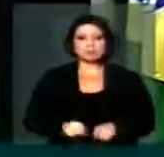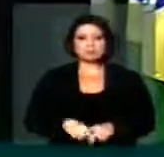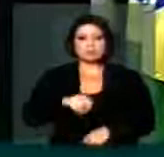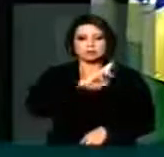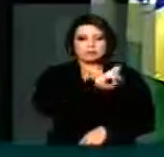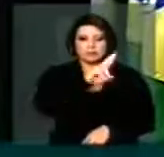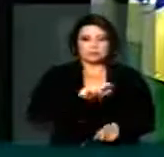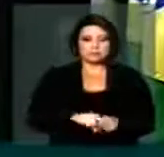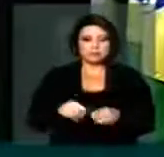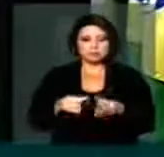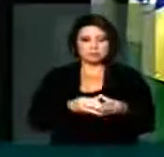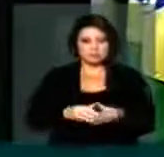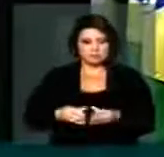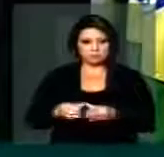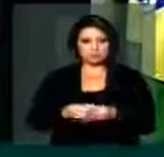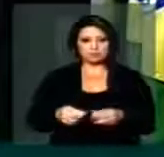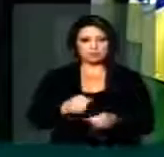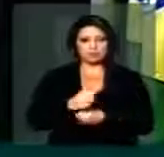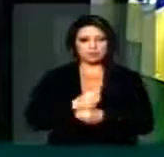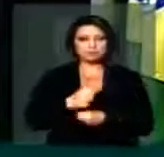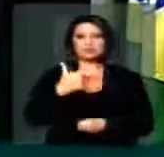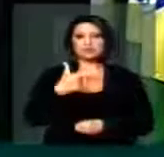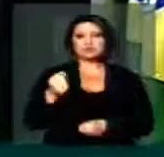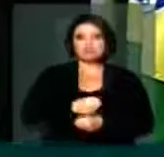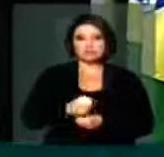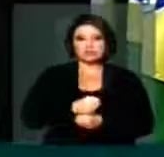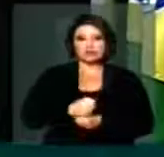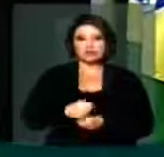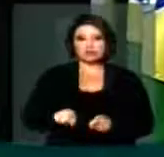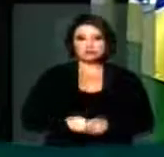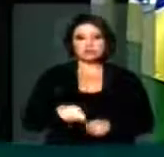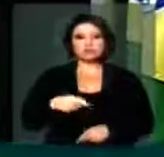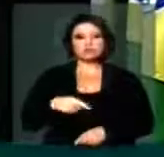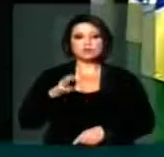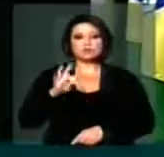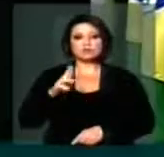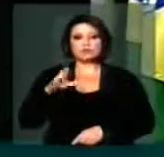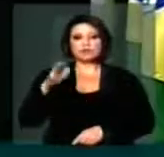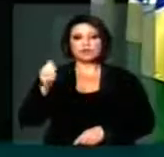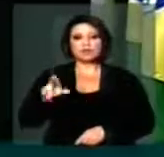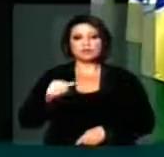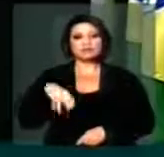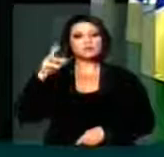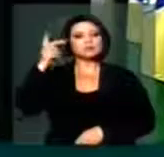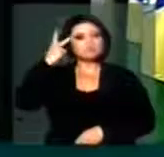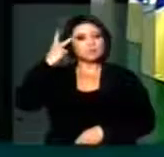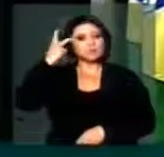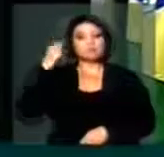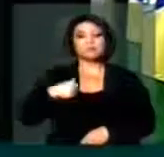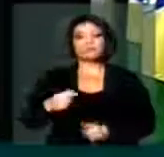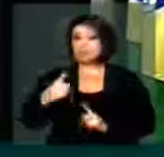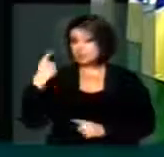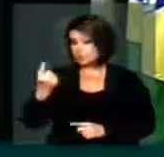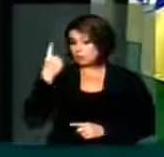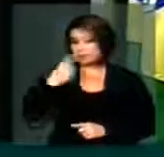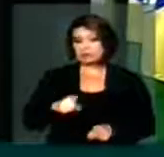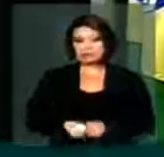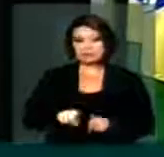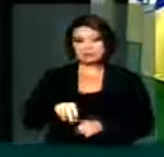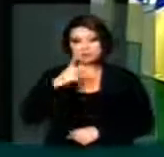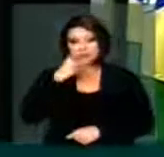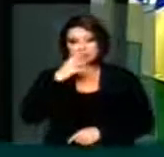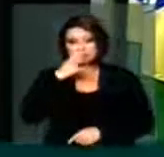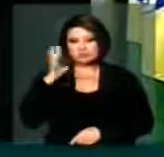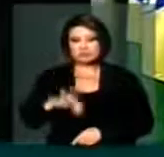que representaram o partido nesses últimos 20 anos de governos tucanos do Estado de São Paulo. A única tentativa de envolver o